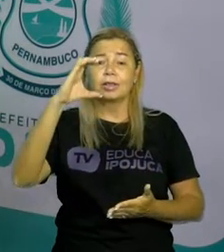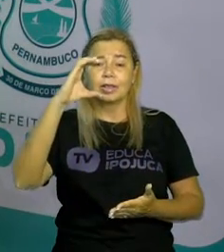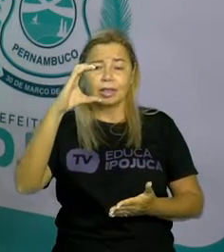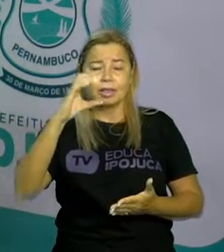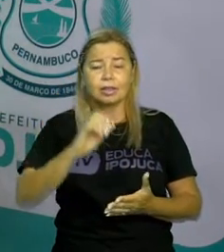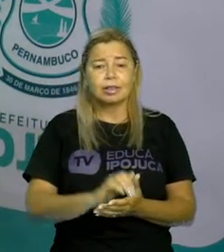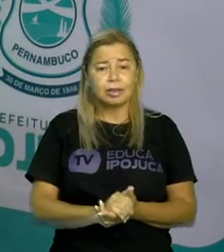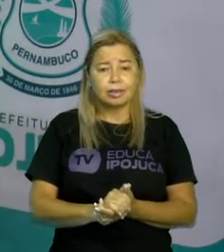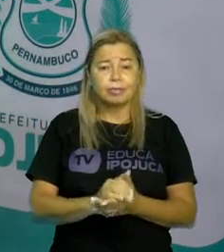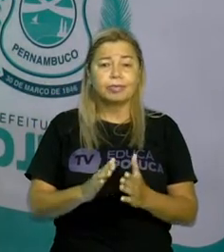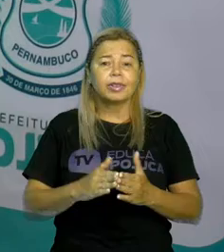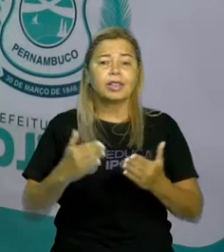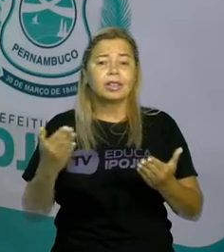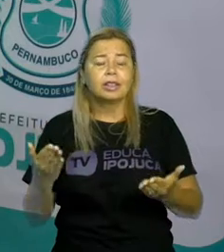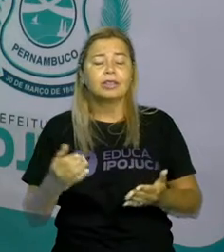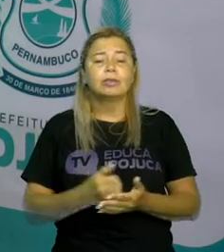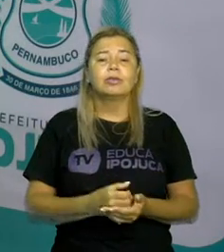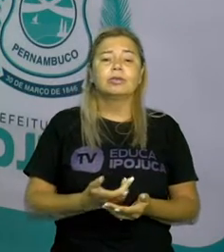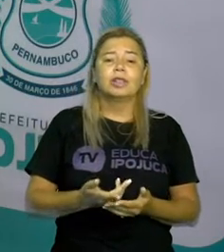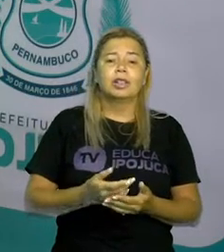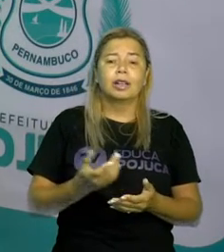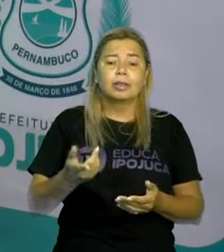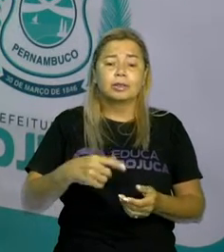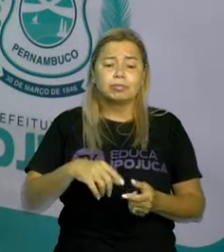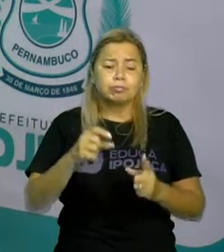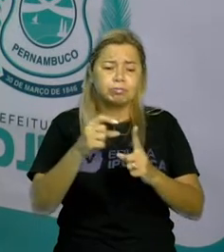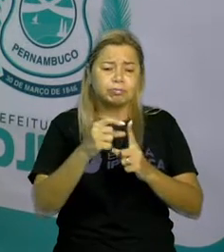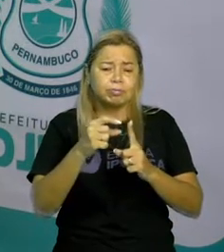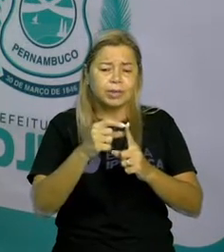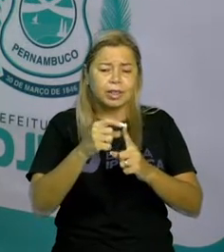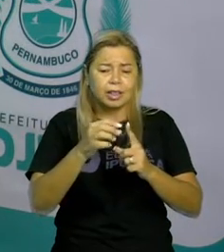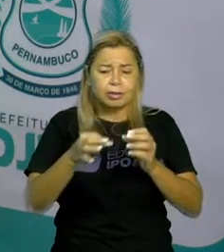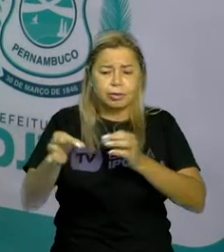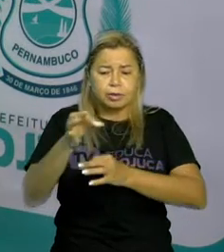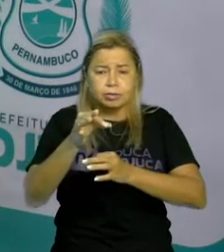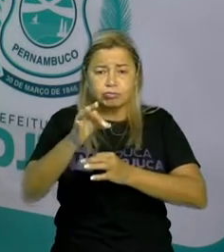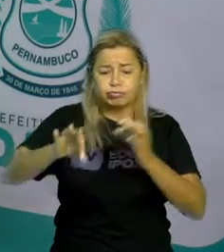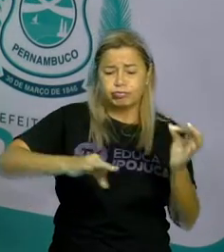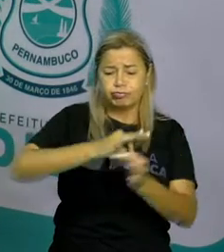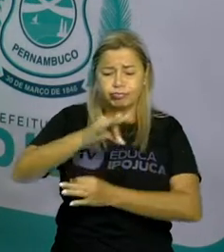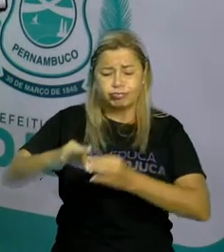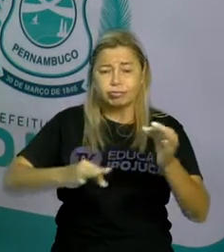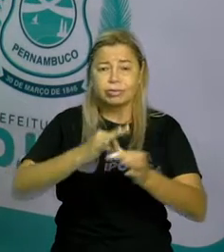chama de irregularidade. Porque se eu ler essa palavra aqui, Cidade.